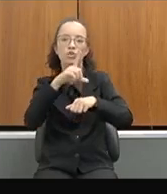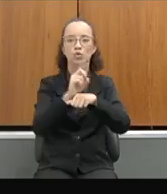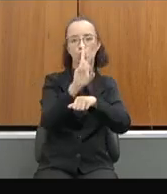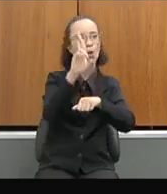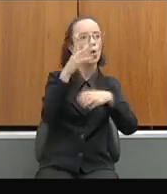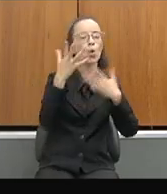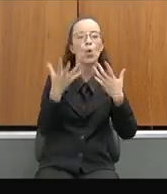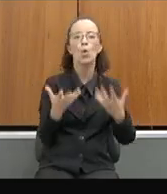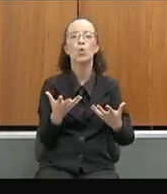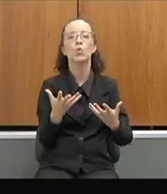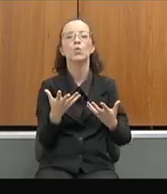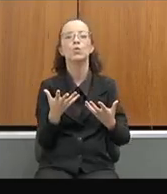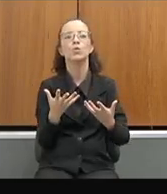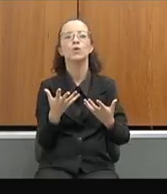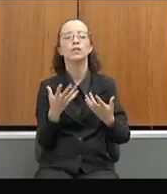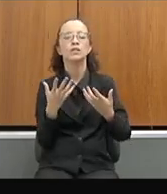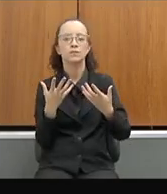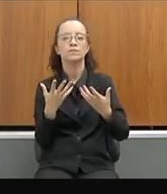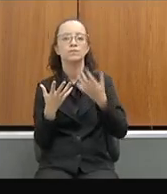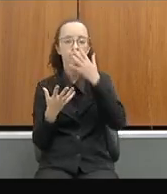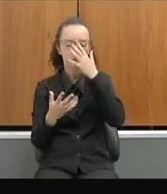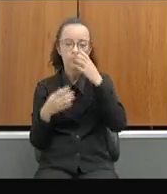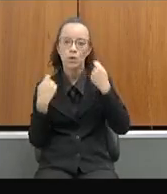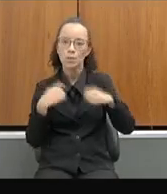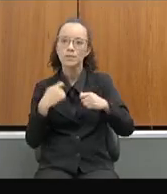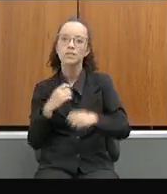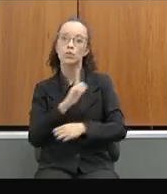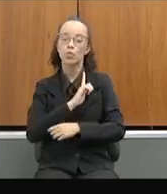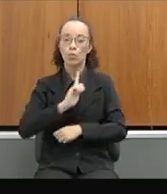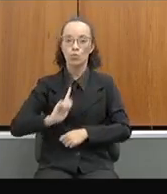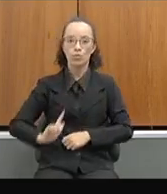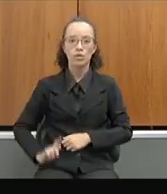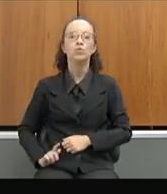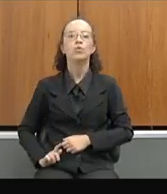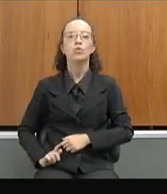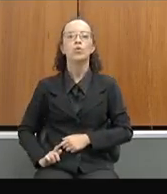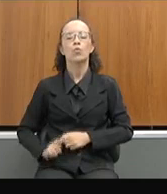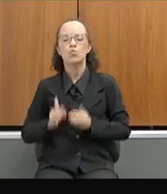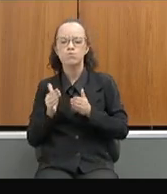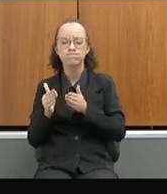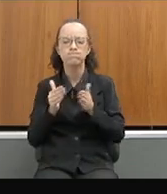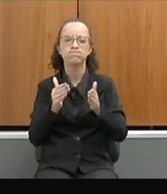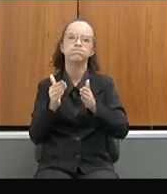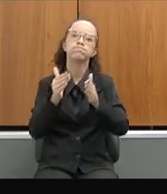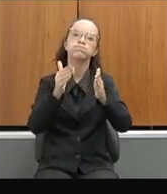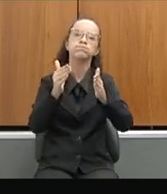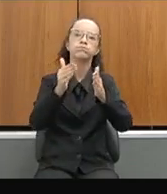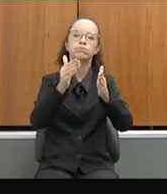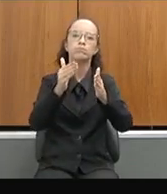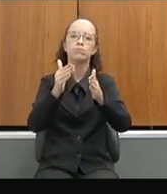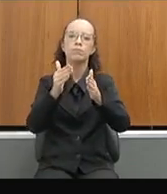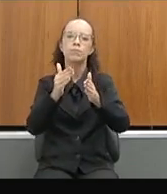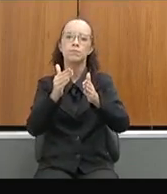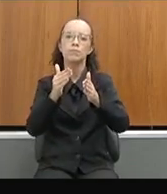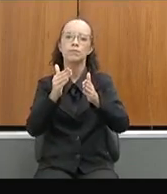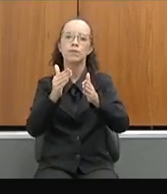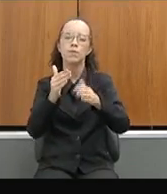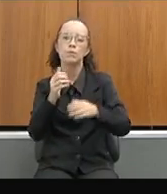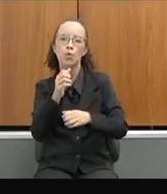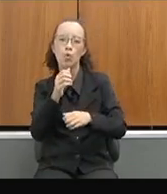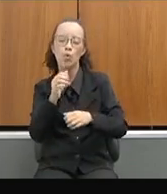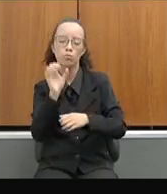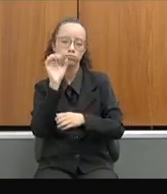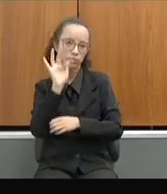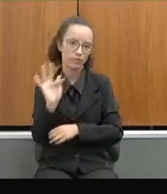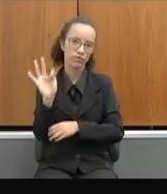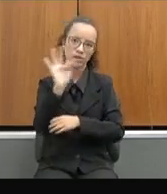dentro da programação desse pós-superino do governador construa-se um caminho para essa construção da carreira do ensino superior em Minas